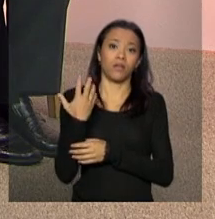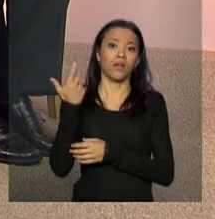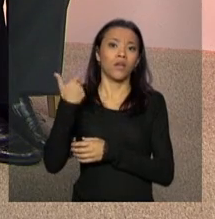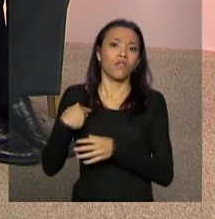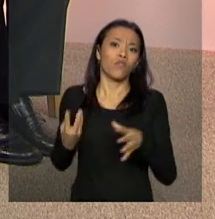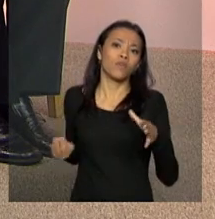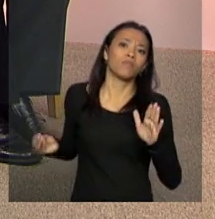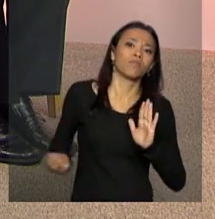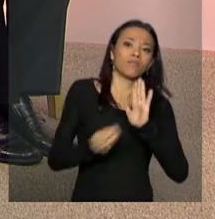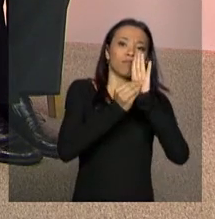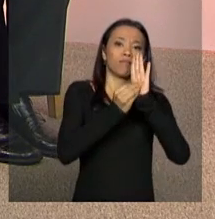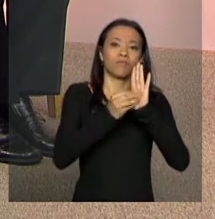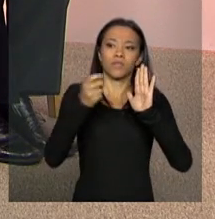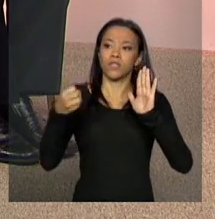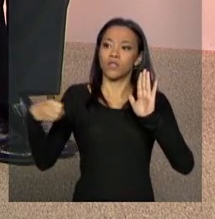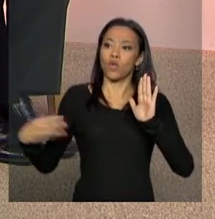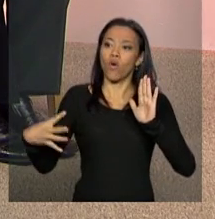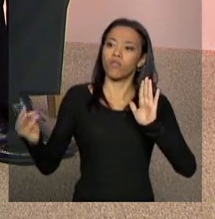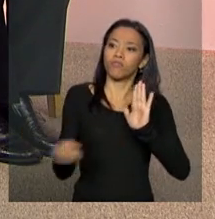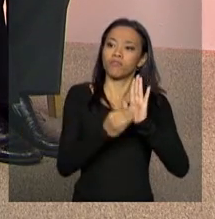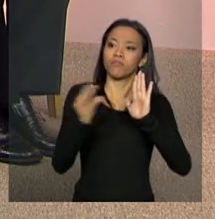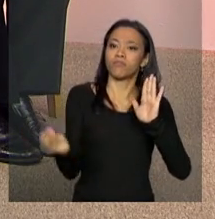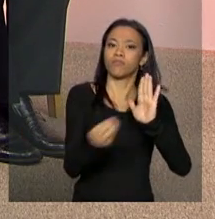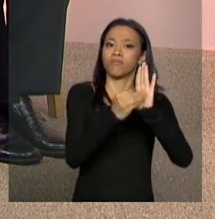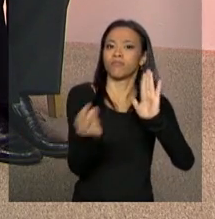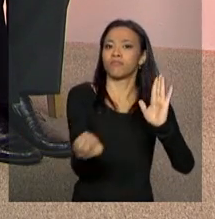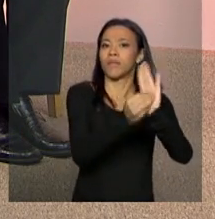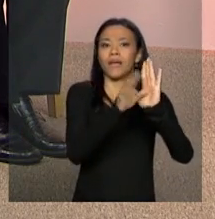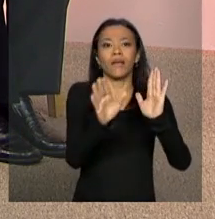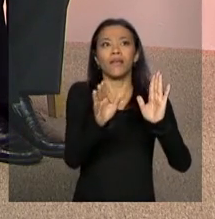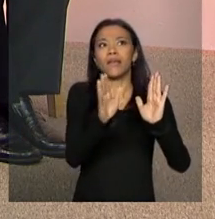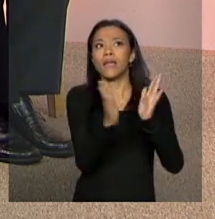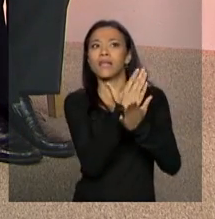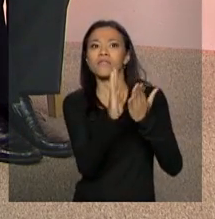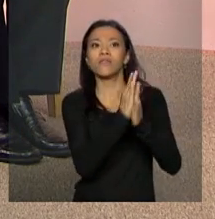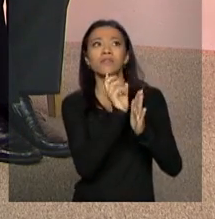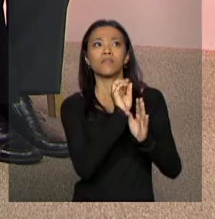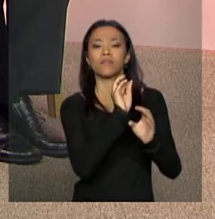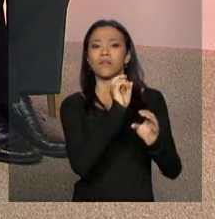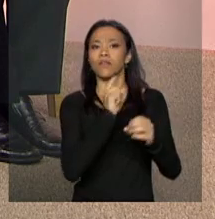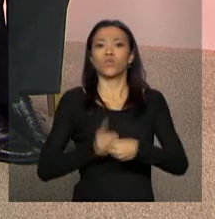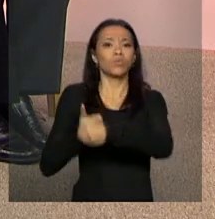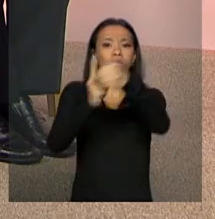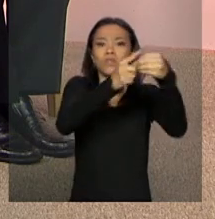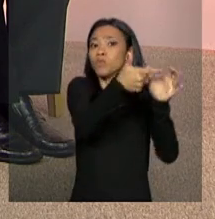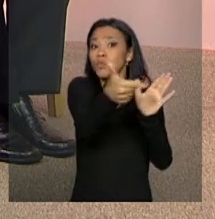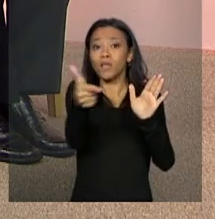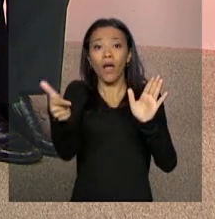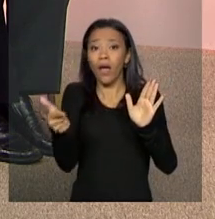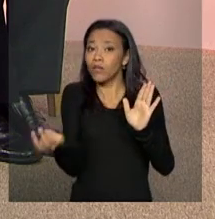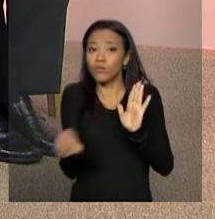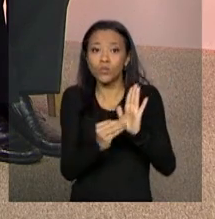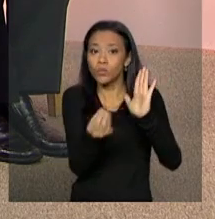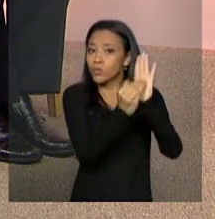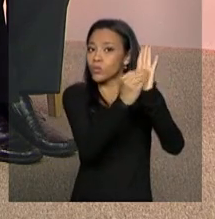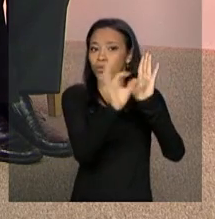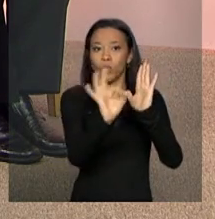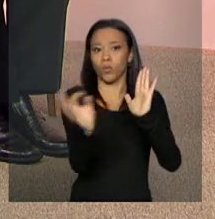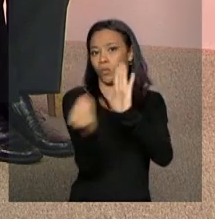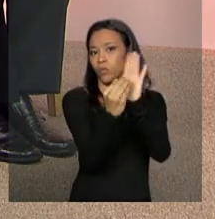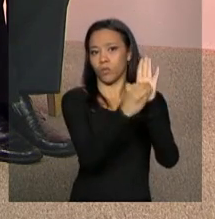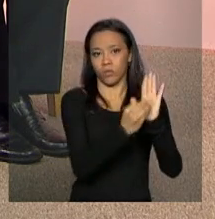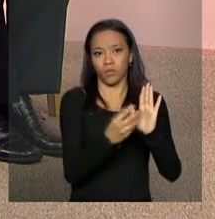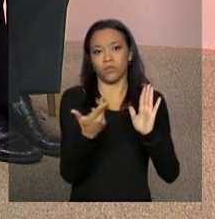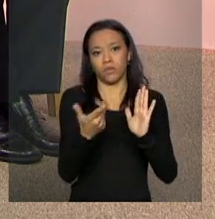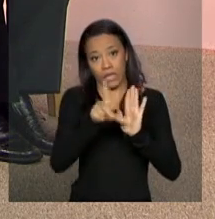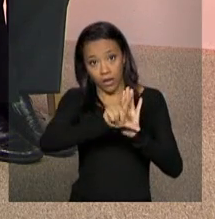incorporadas na política, e, possivelmente, não está ainda normatizada no município. Então, é fundamental que isso aconteça, que nessa questão dos direitos, por